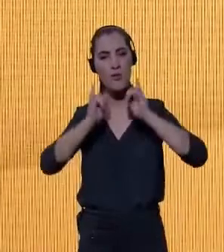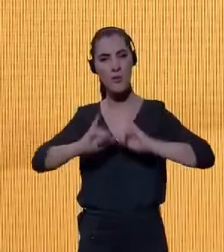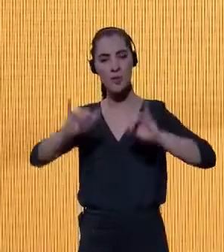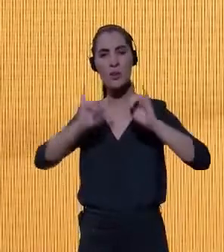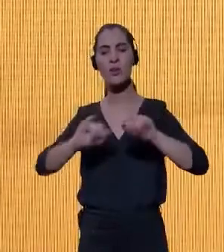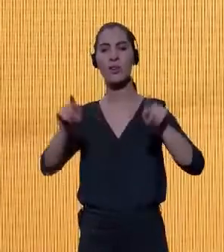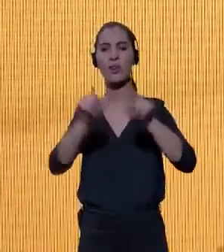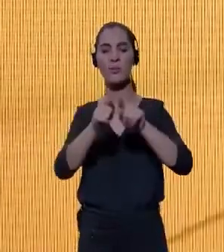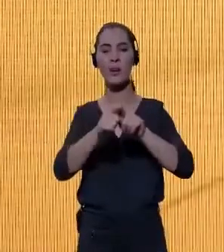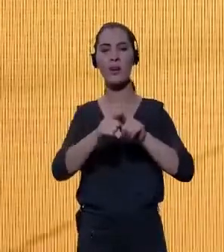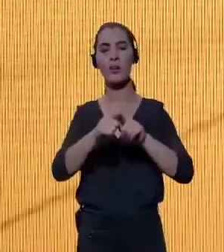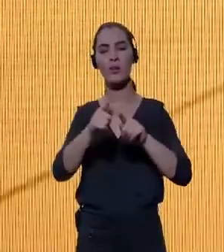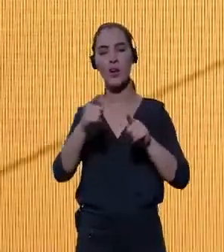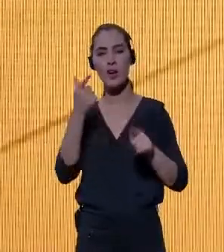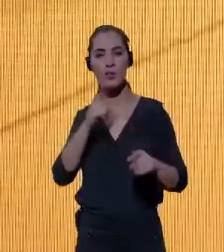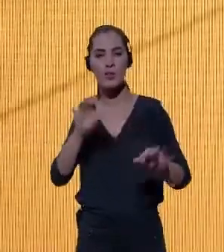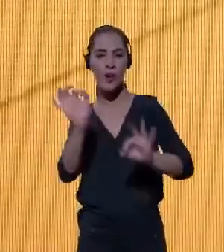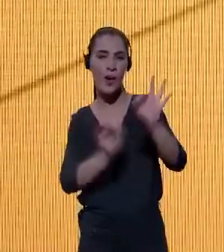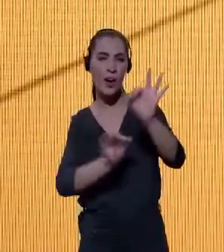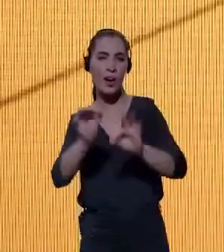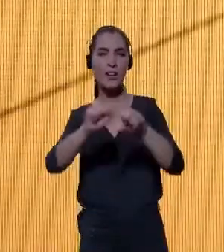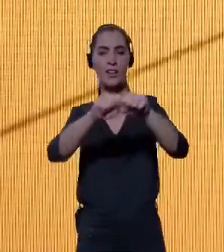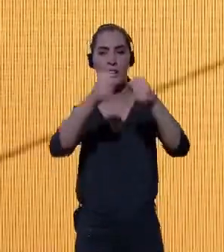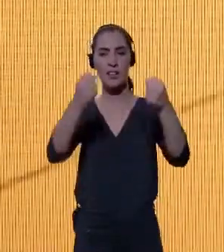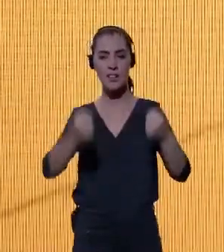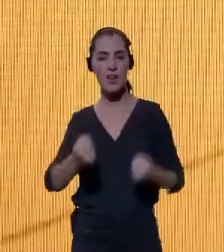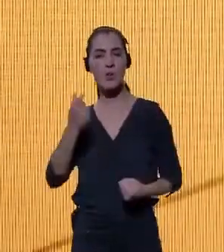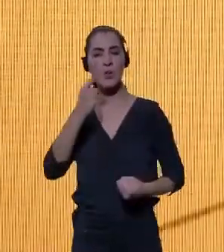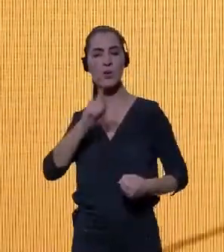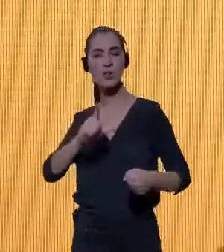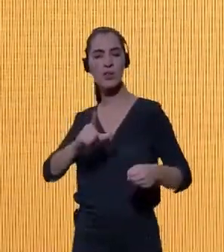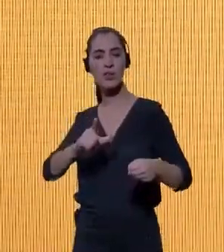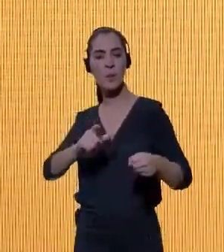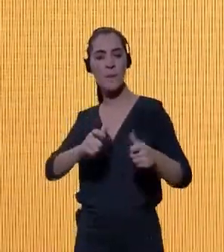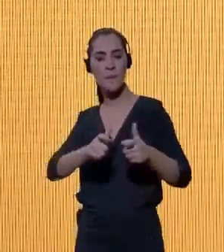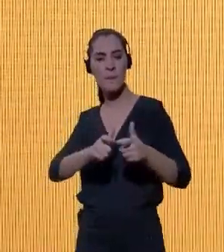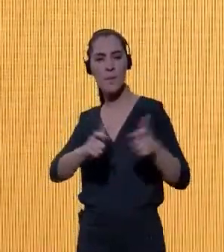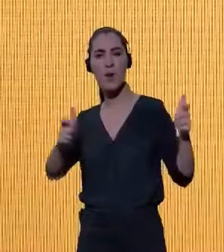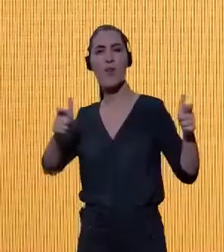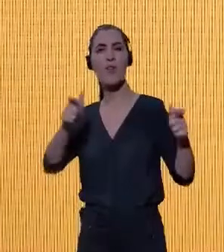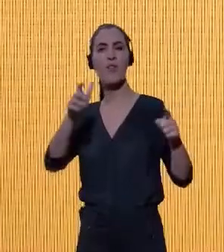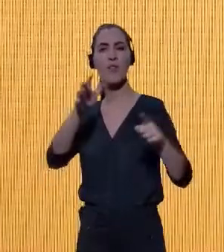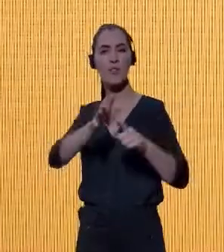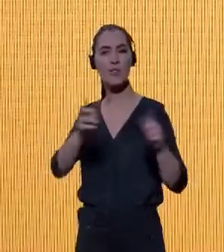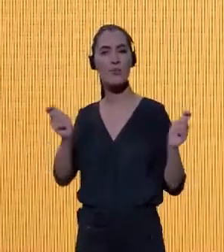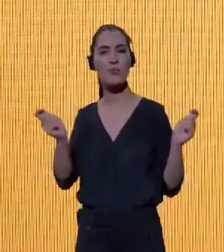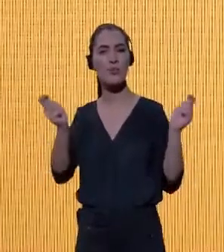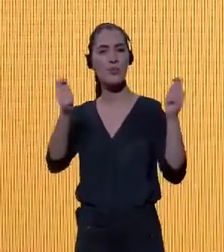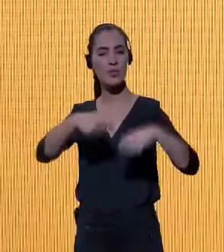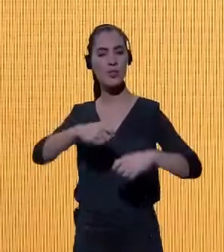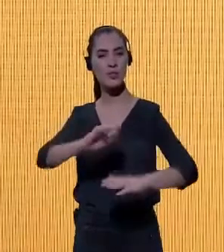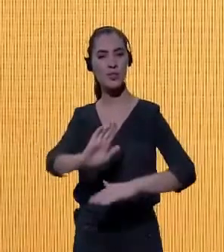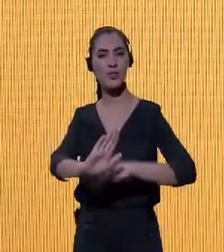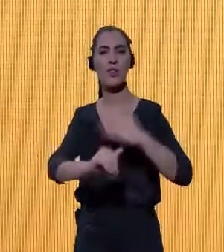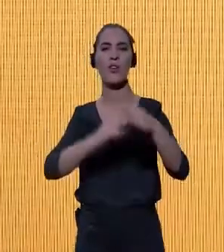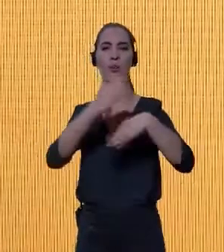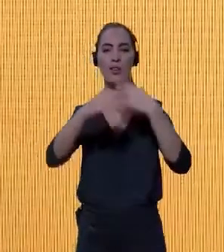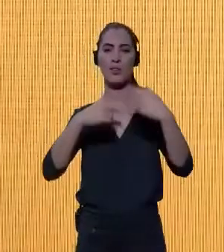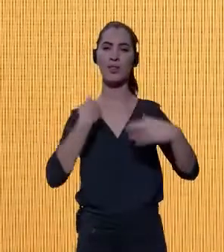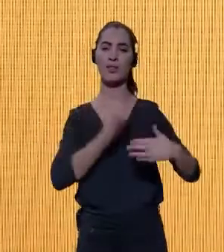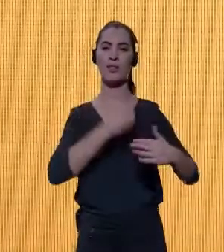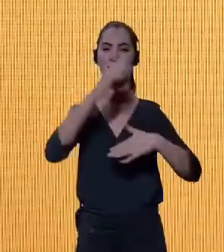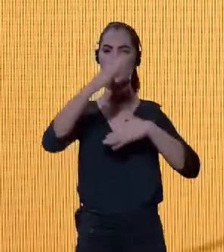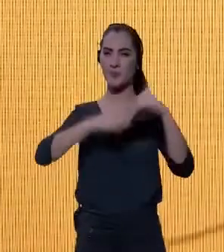coordenação do nosso sistema e atingir o maior impacto positivo de desenvolvimento nessa nossa atuação.